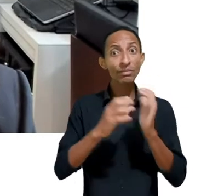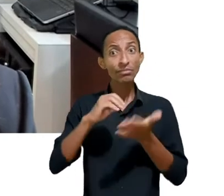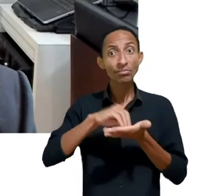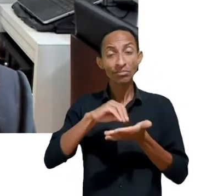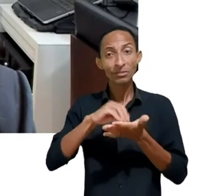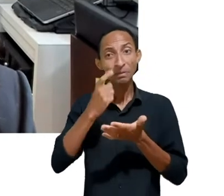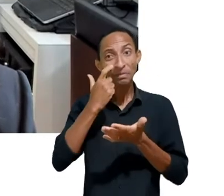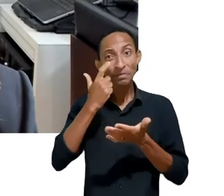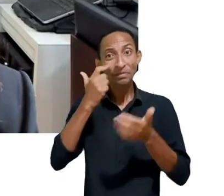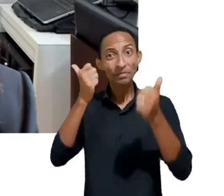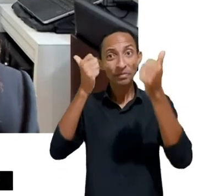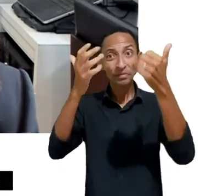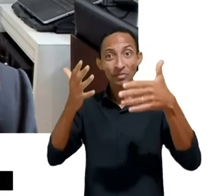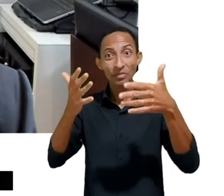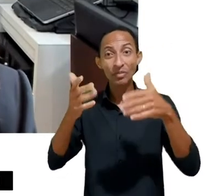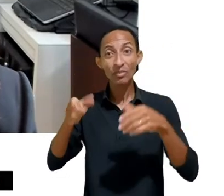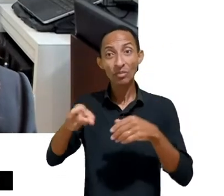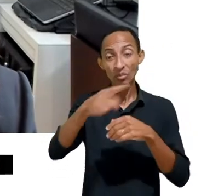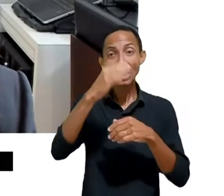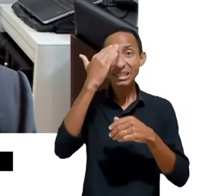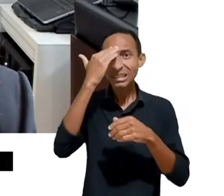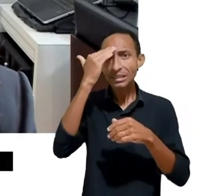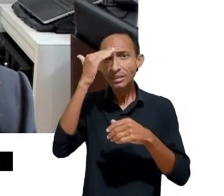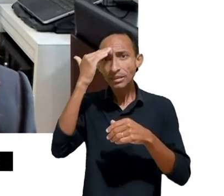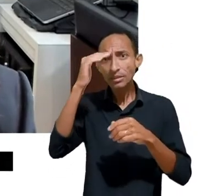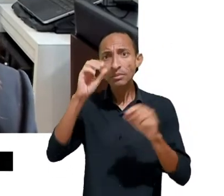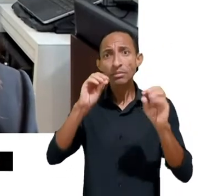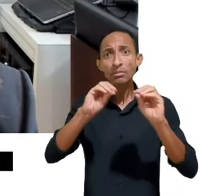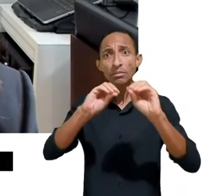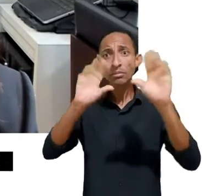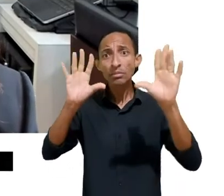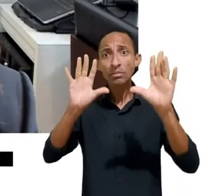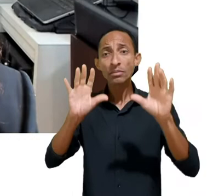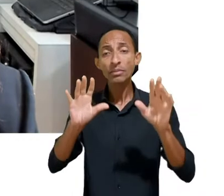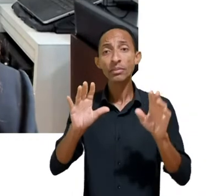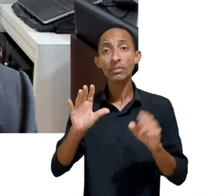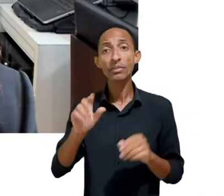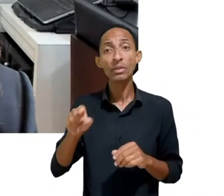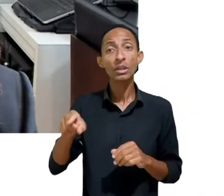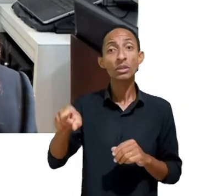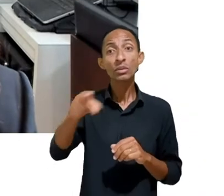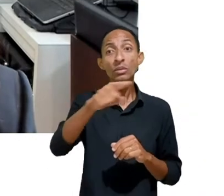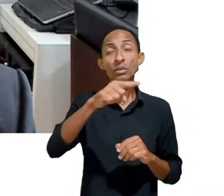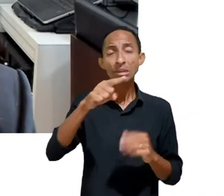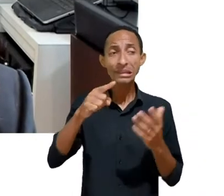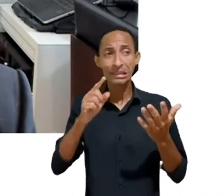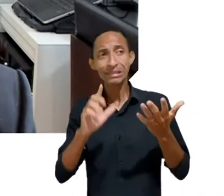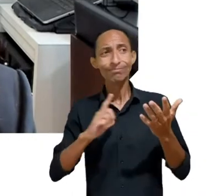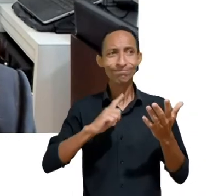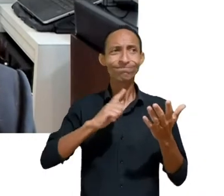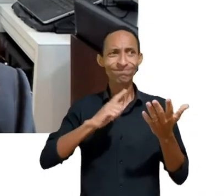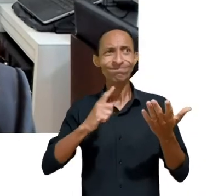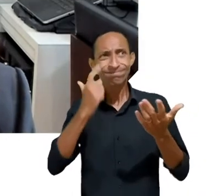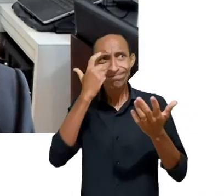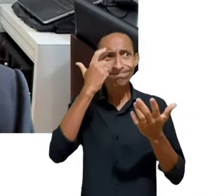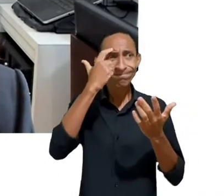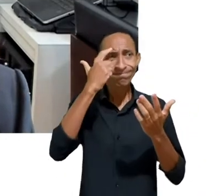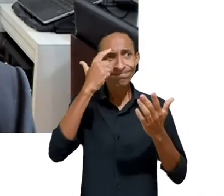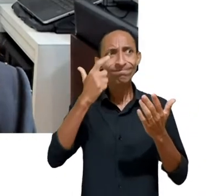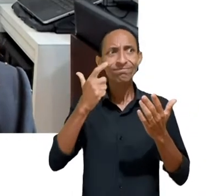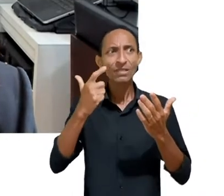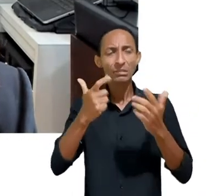consentimento por si traz muitas implicações. Por quê? Porque justamente é baseado nessa